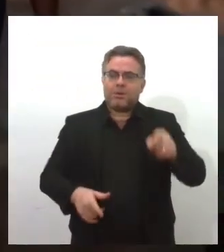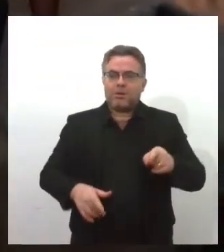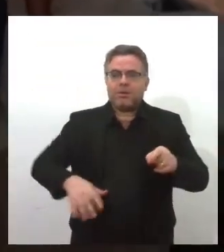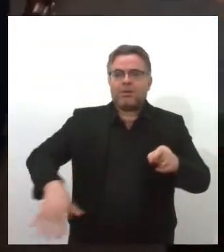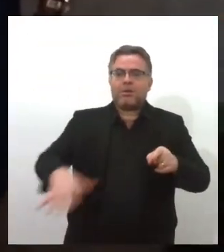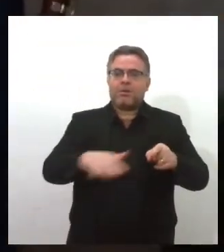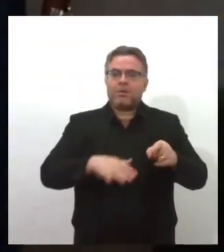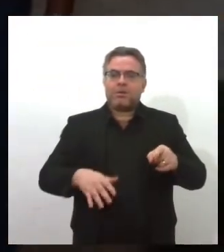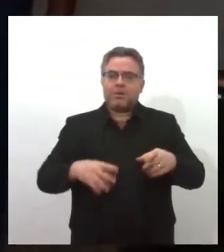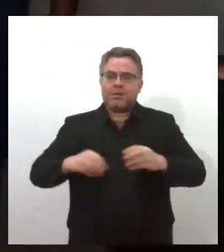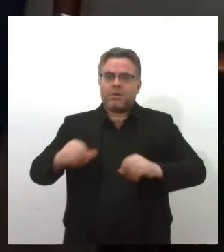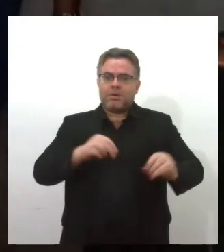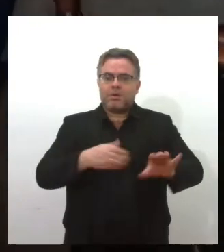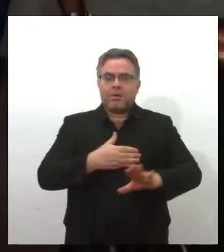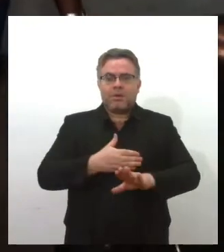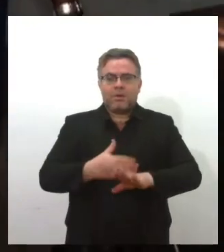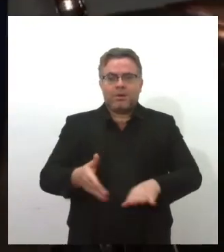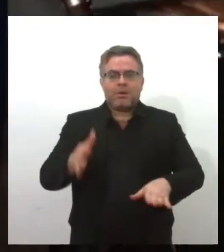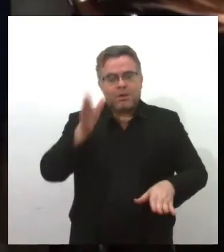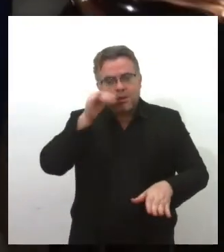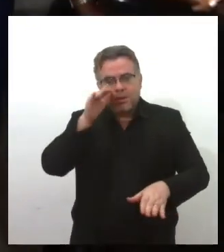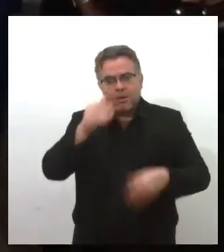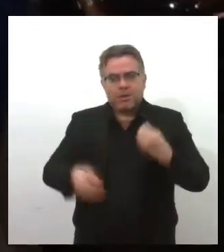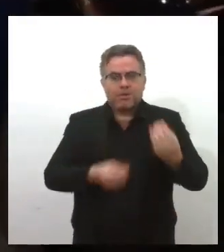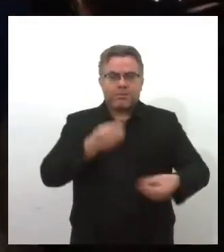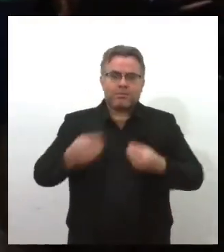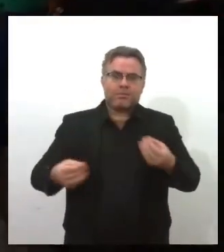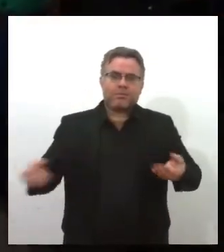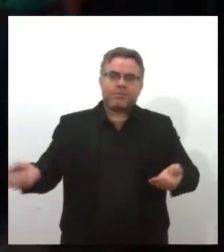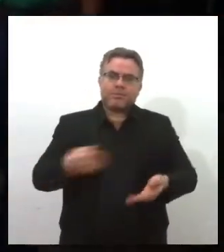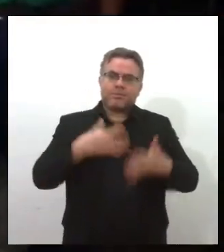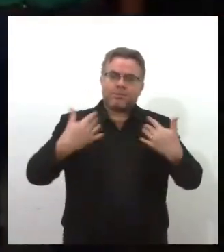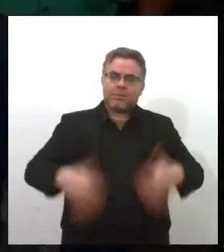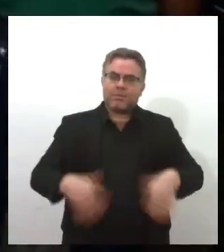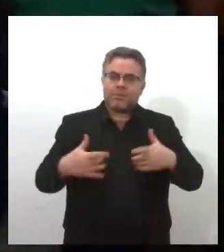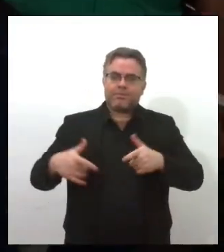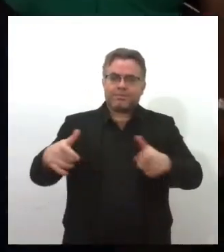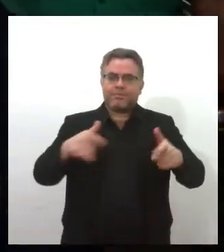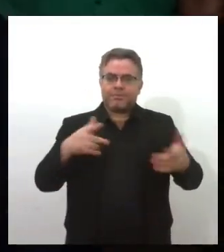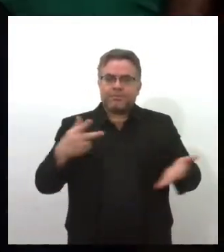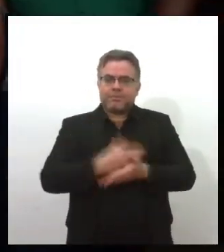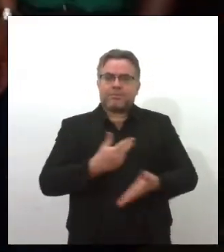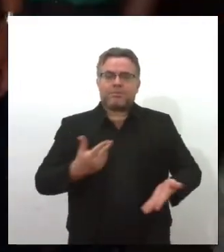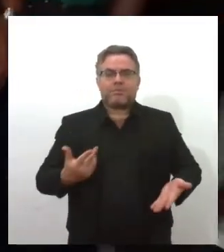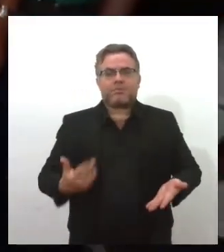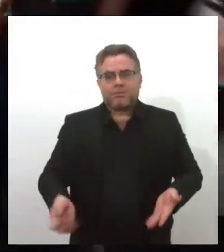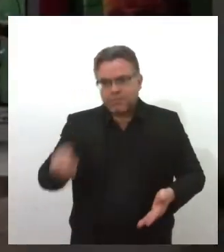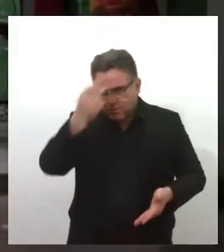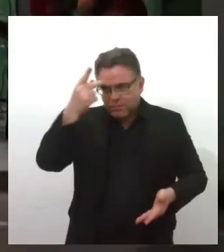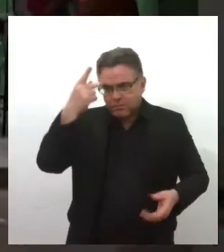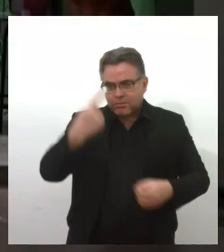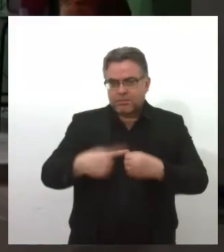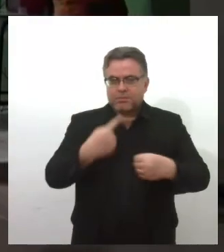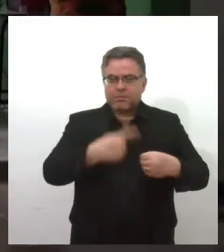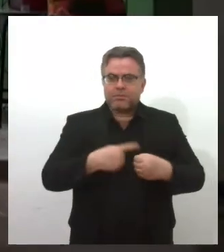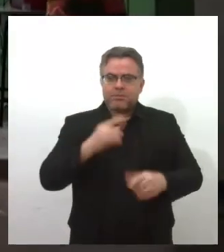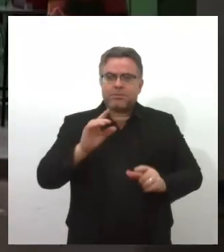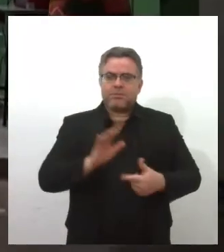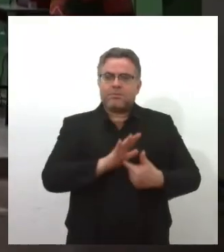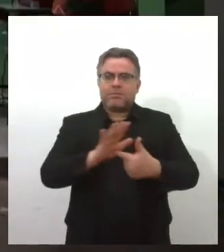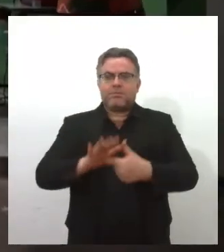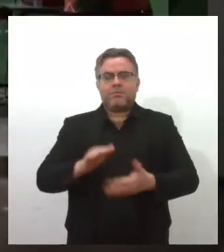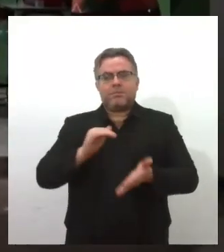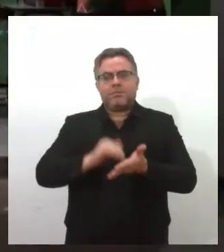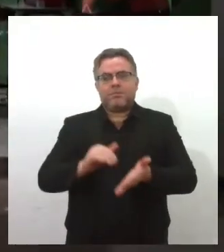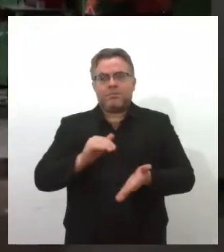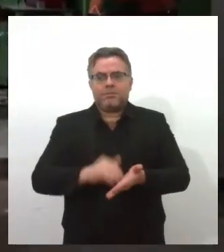Areia Branca, para acompanhar a cerimônia de inauguração das obras realizadas pela Prefeitura do município, através das Secretarias